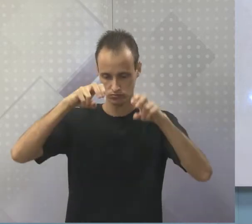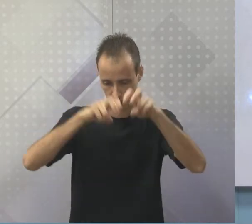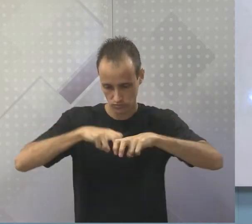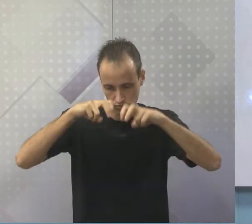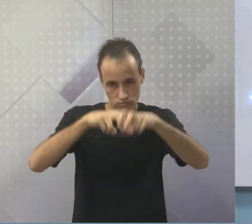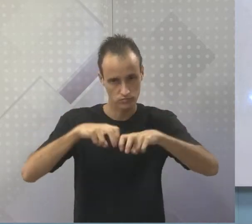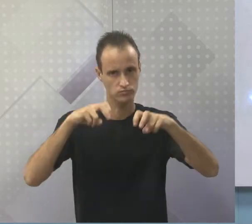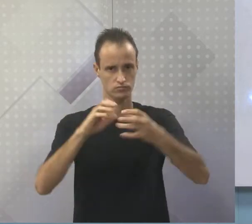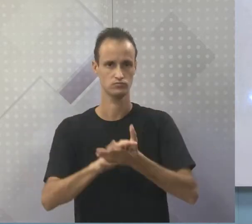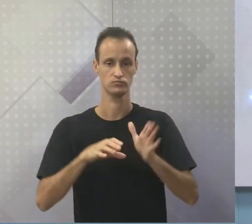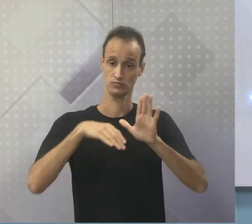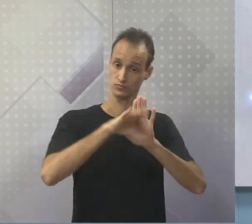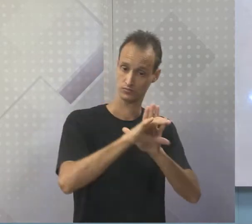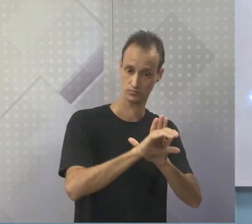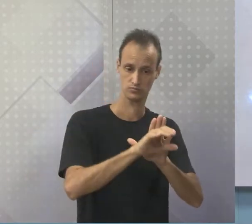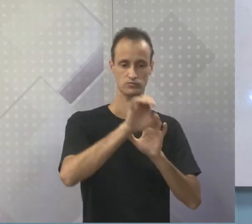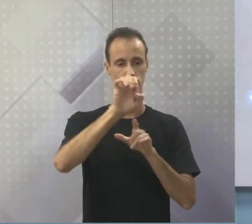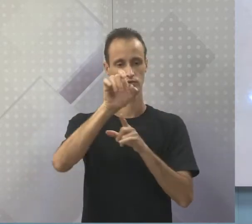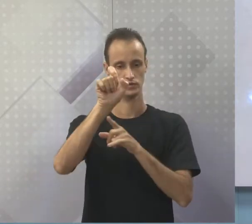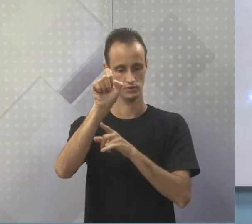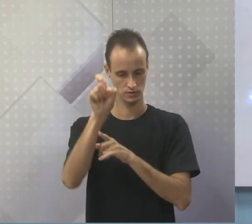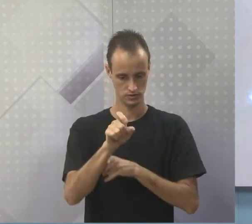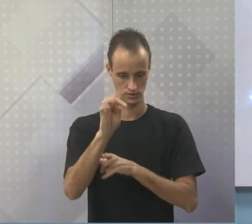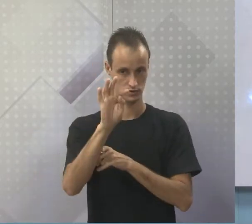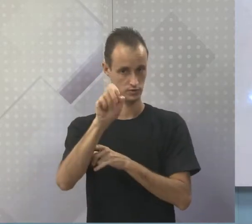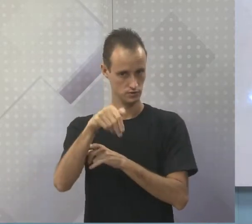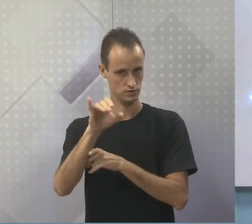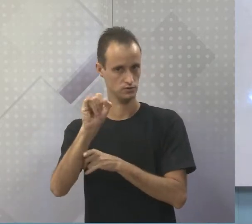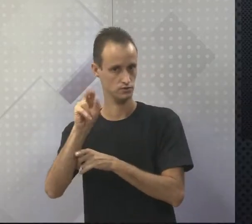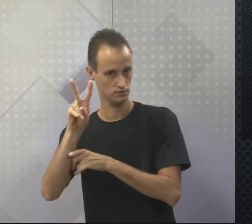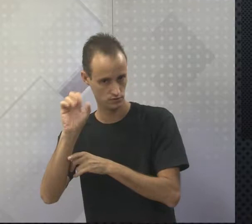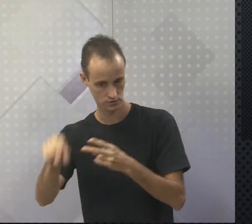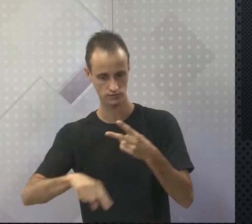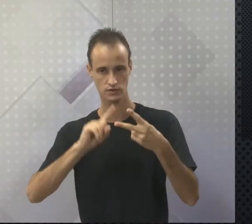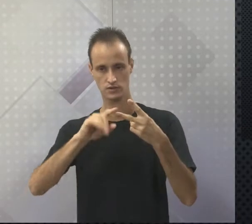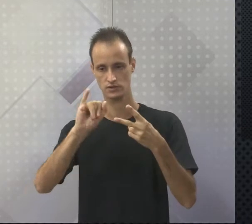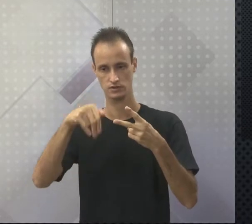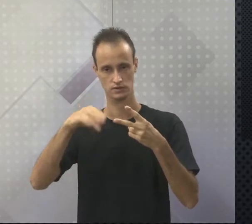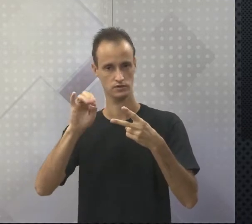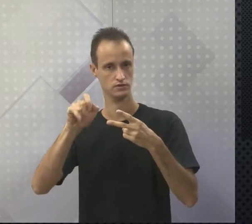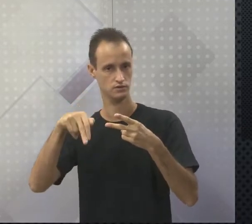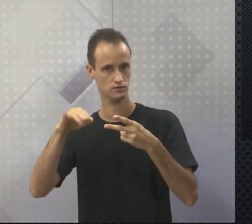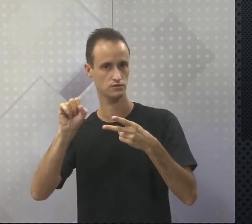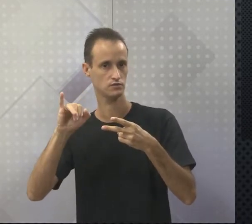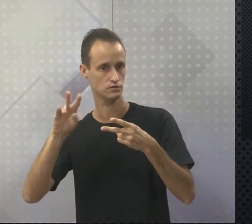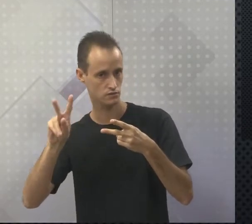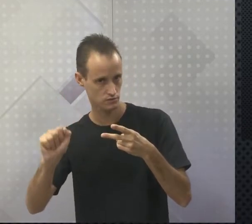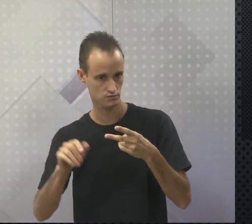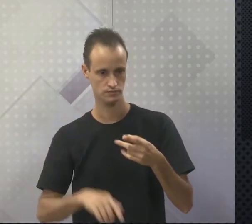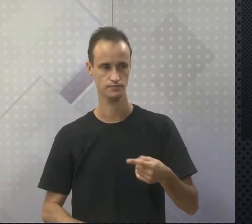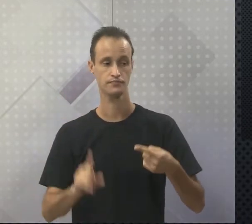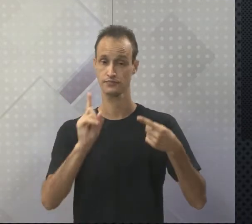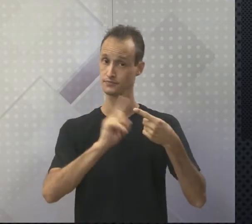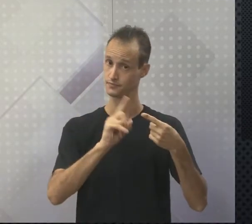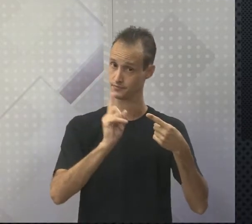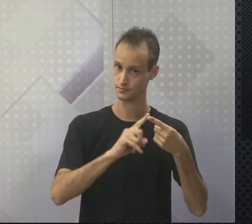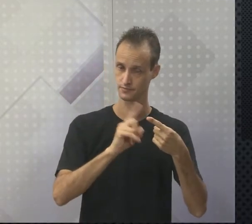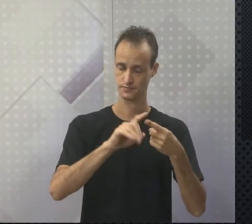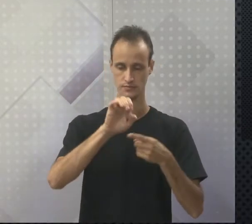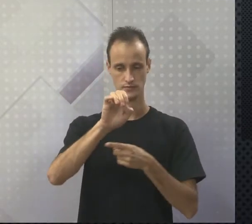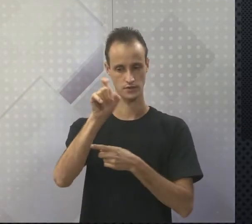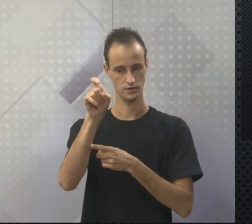vai ver no conceito de produção extensiva, intensiva. Acompanhe a leitura. Produção extensiva.